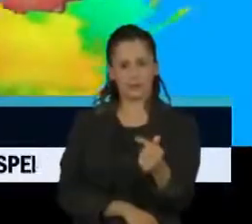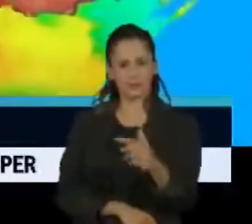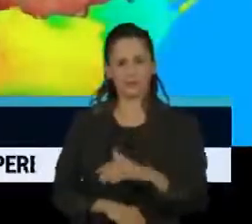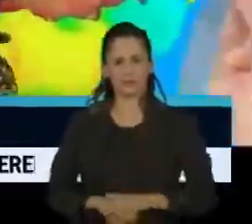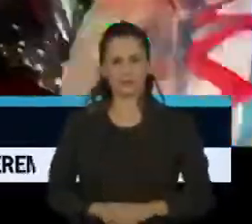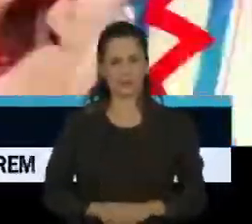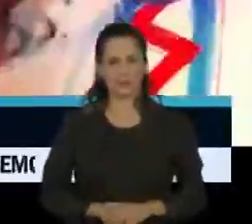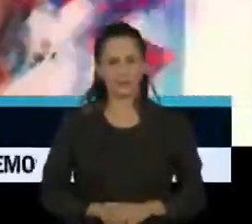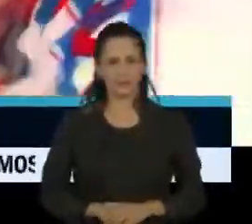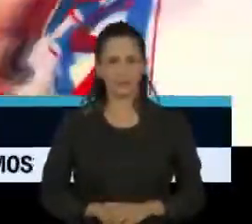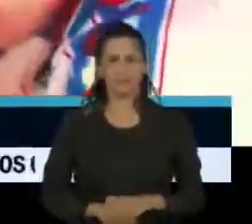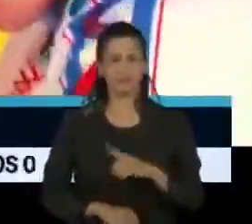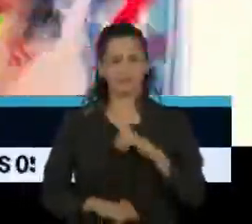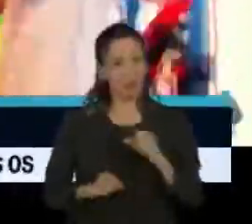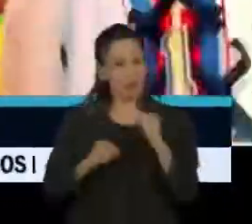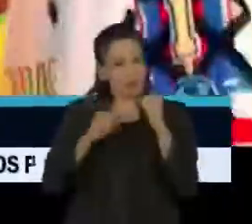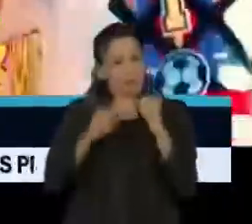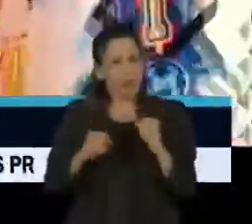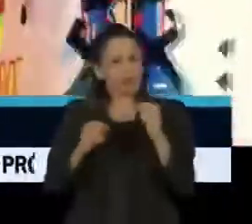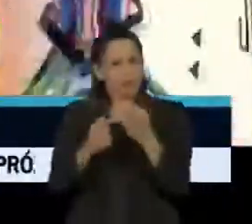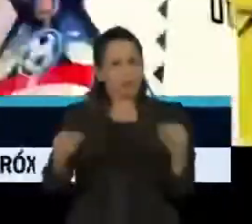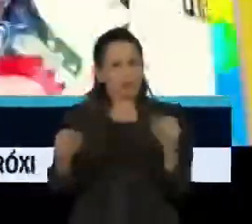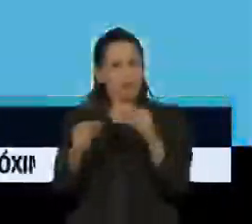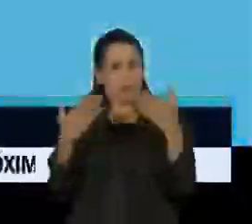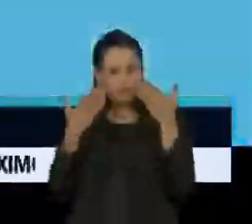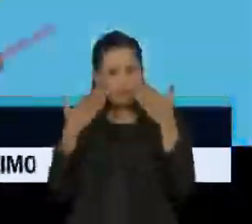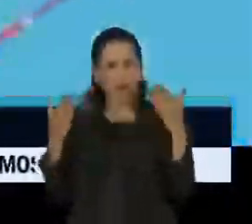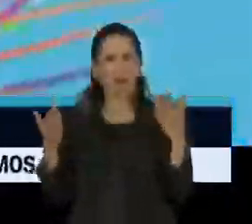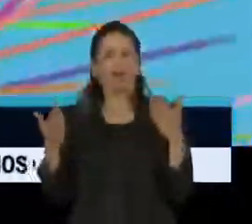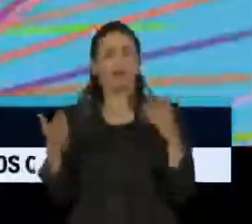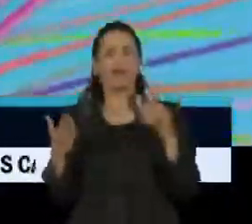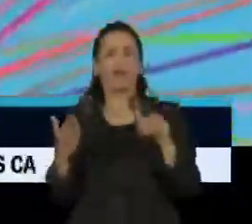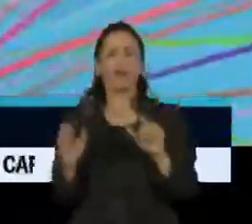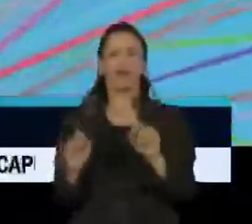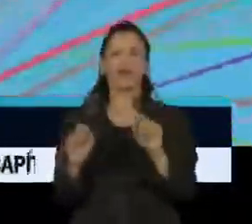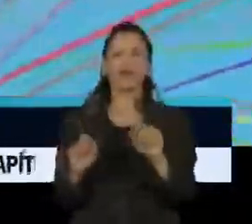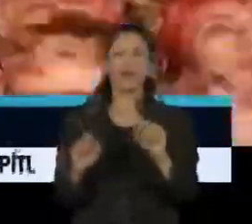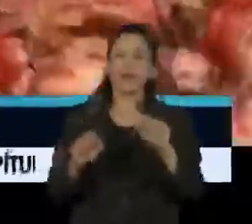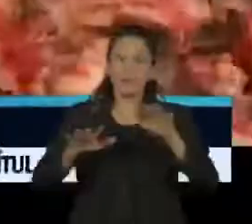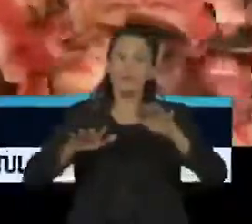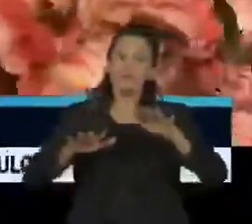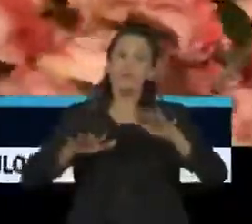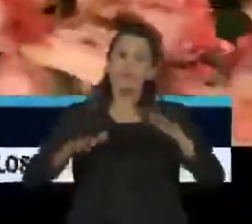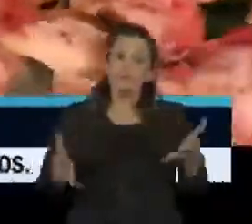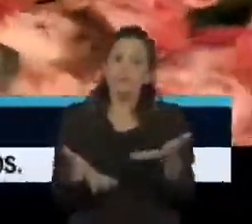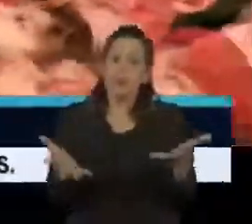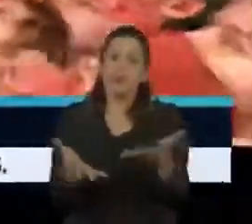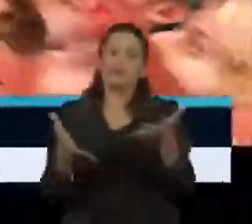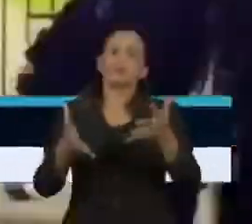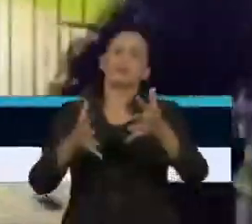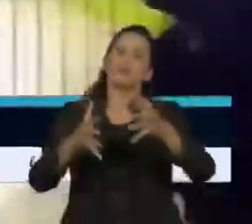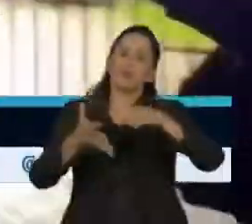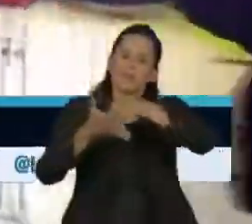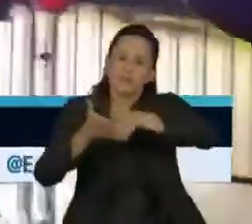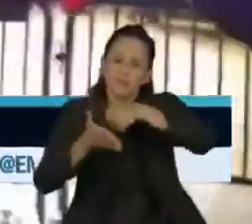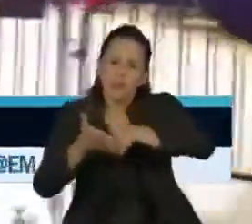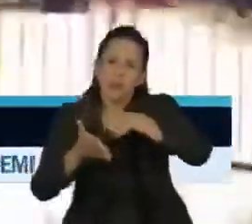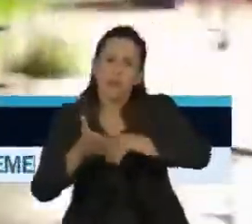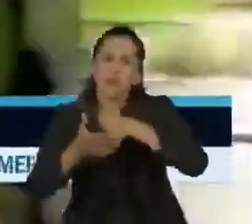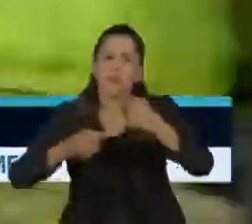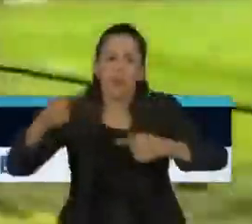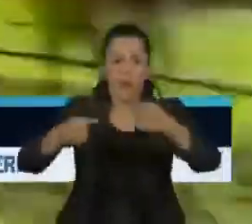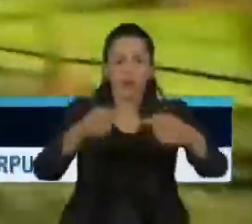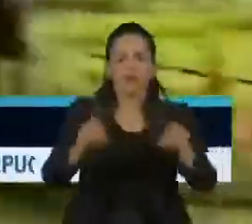Todo esse potencial passou a ser canalizado para mobilizações políticas e de engajamento social. No